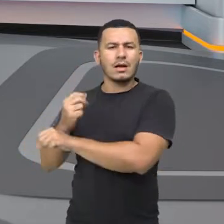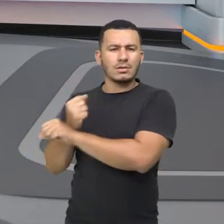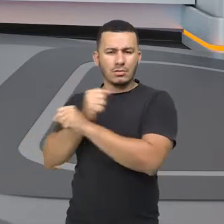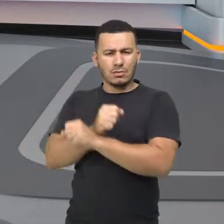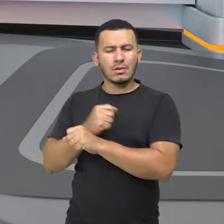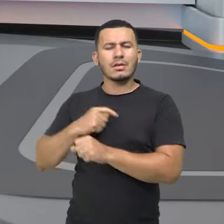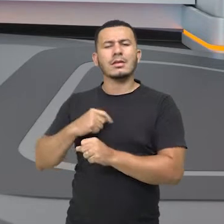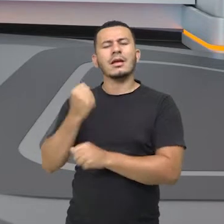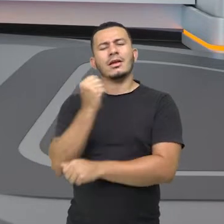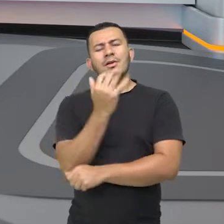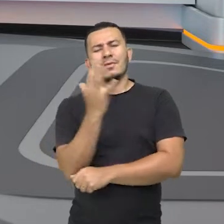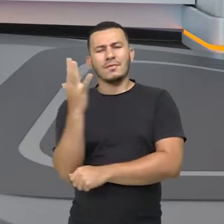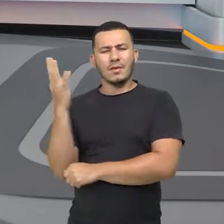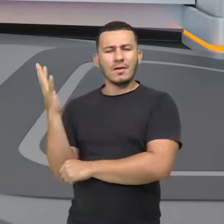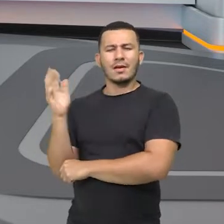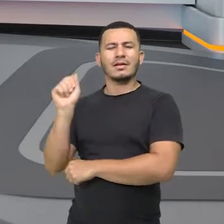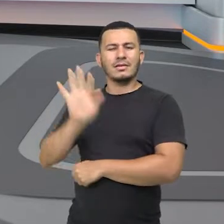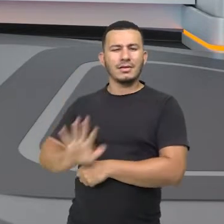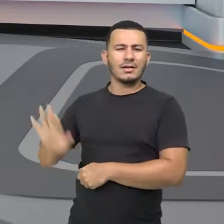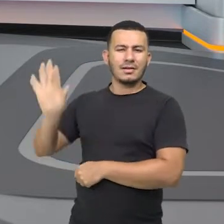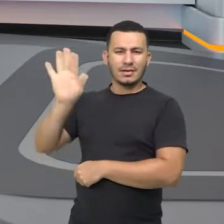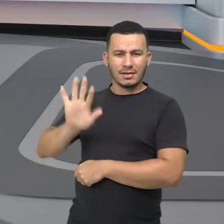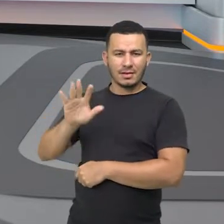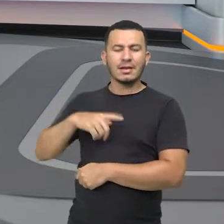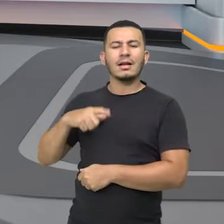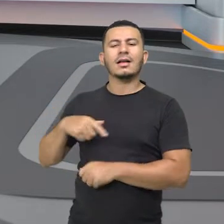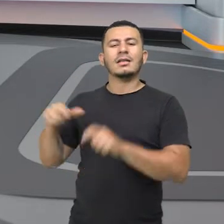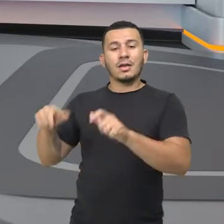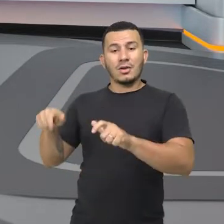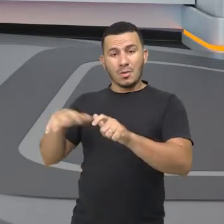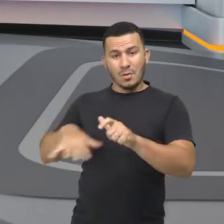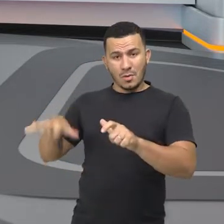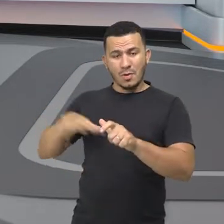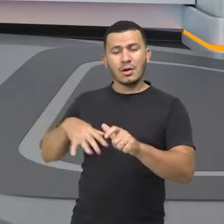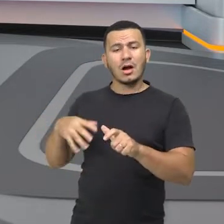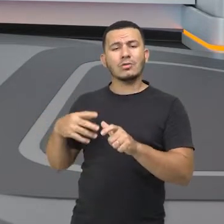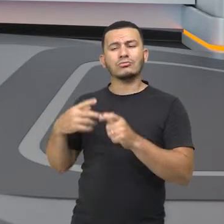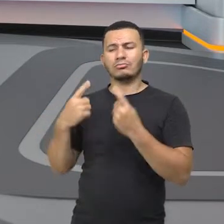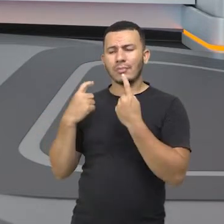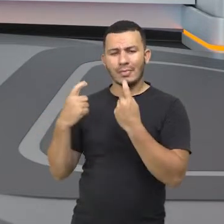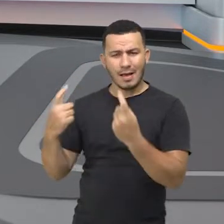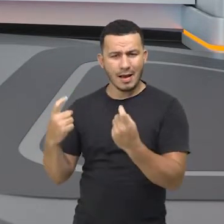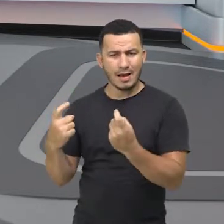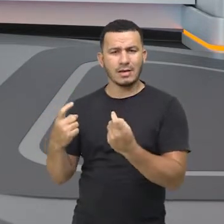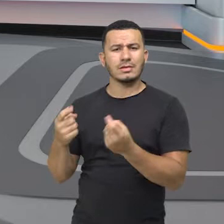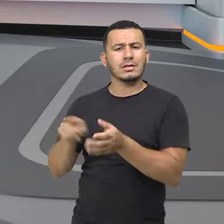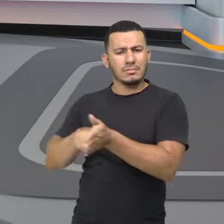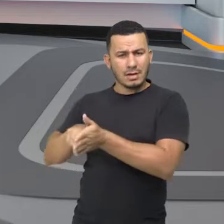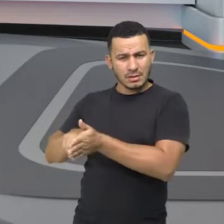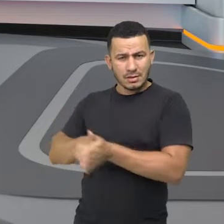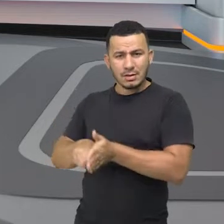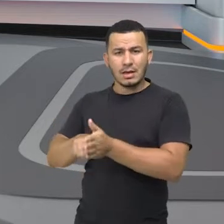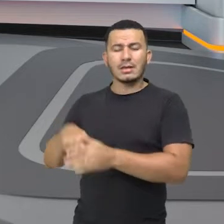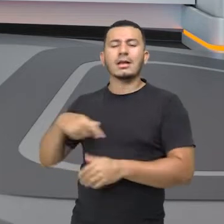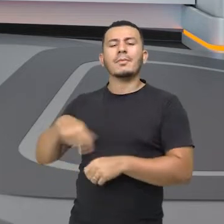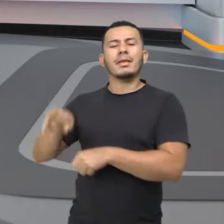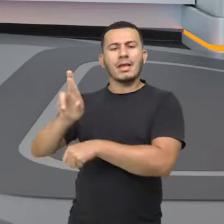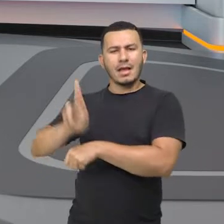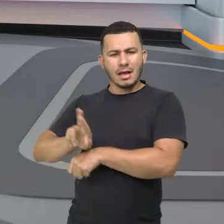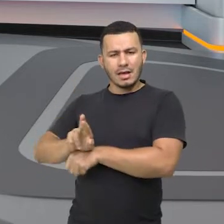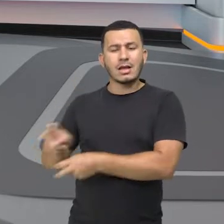floresta nacional, a área relevante de interesse ecológico, ainda a reserva